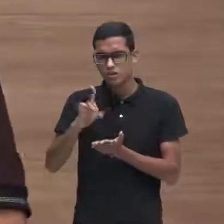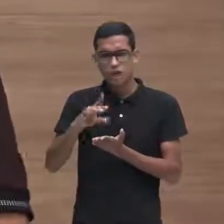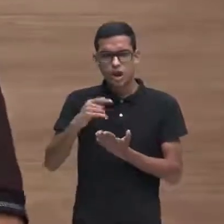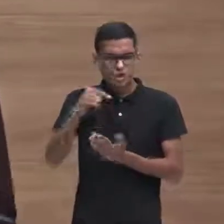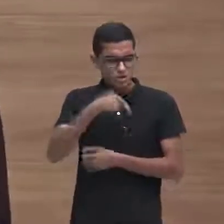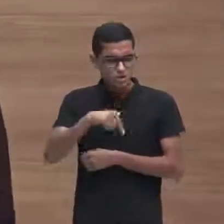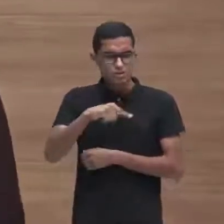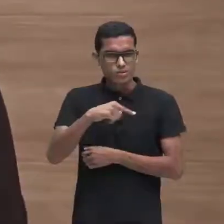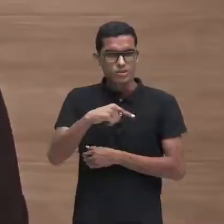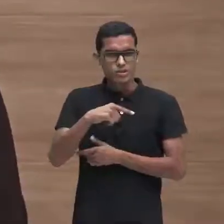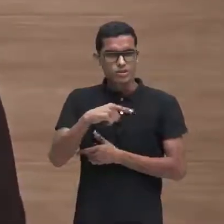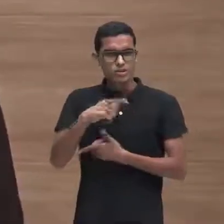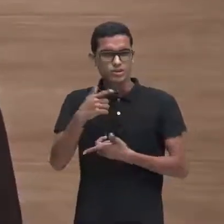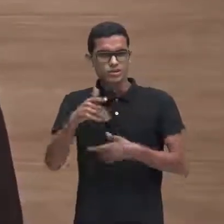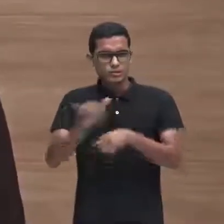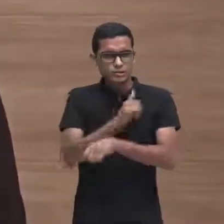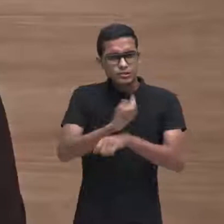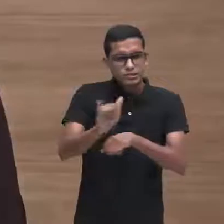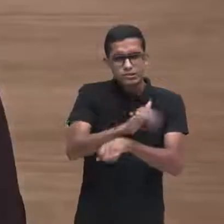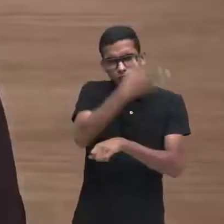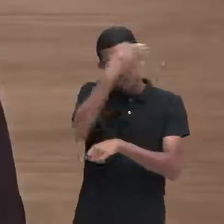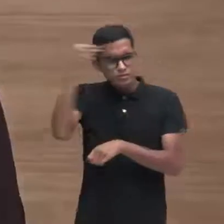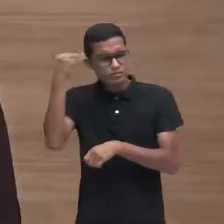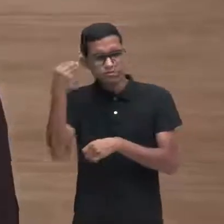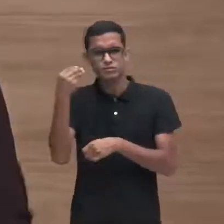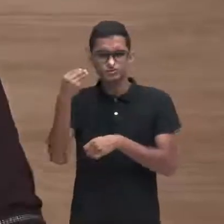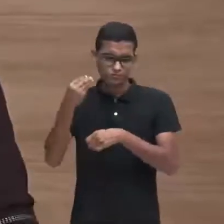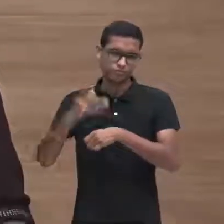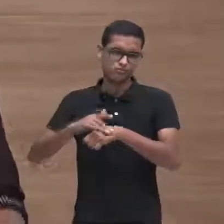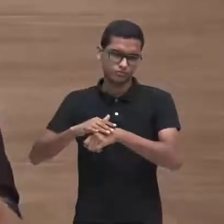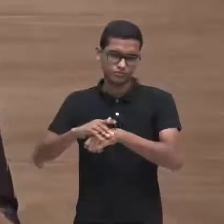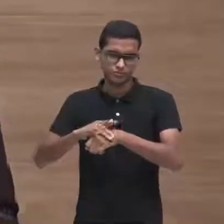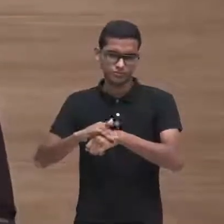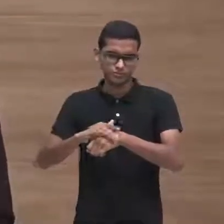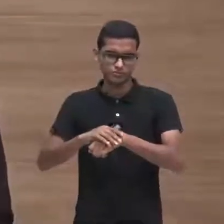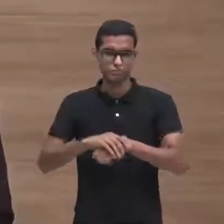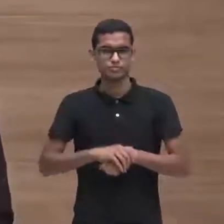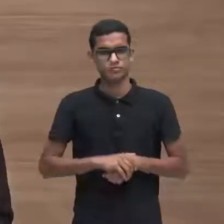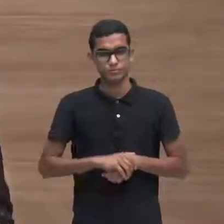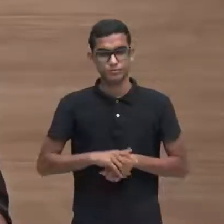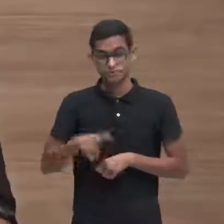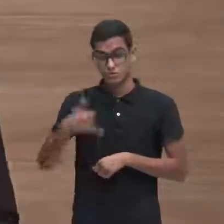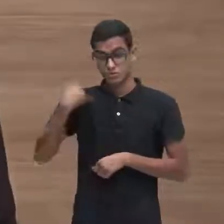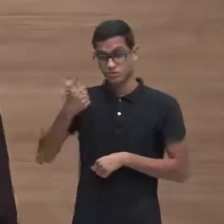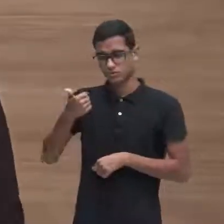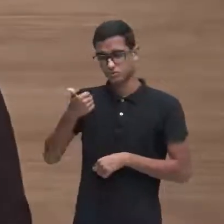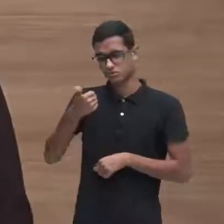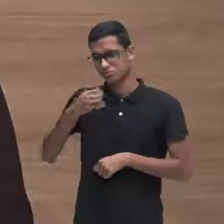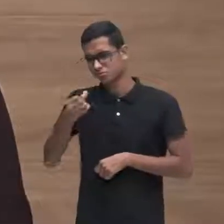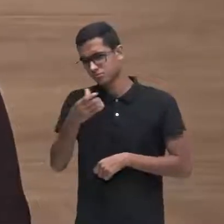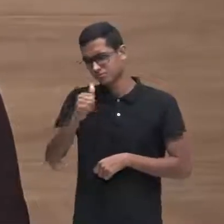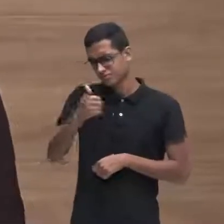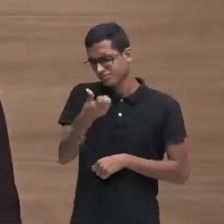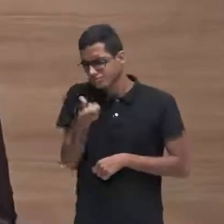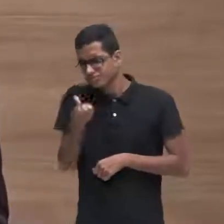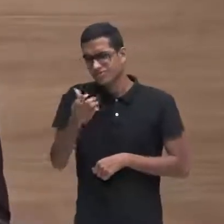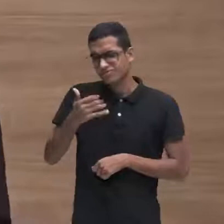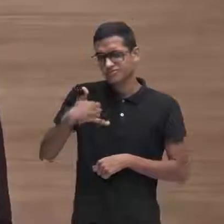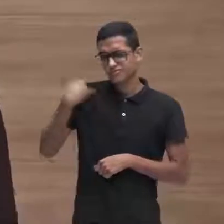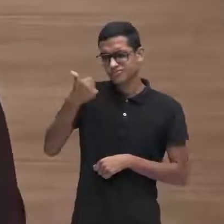pensar na situação dele, não é? Ele, aos 16 anos, 17 anos de idade,